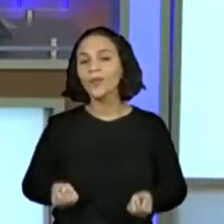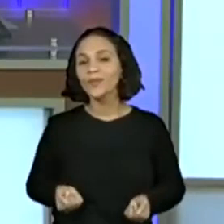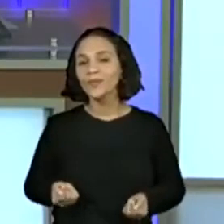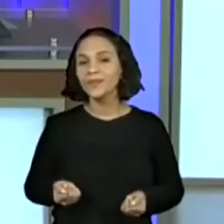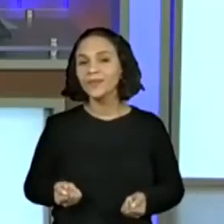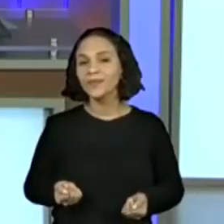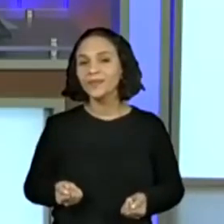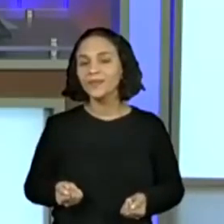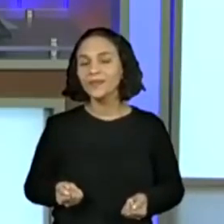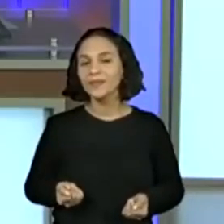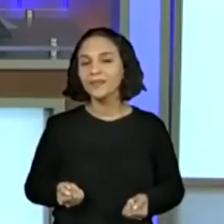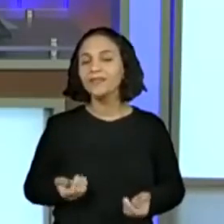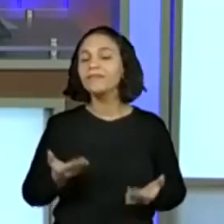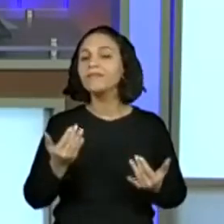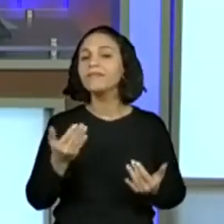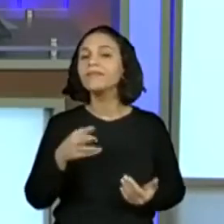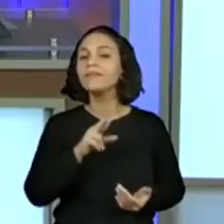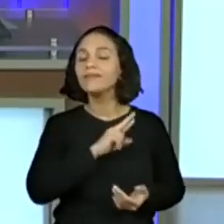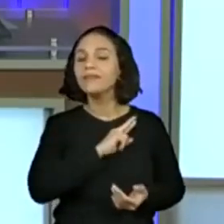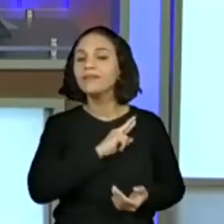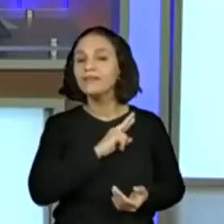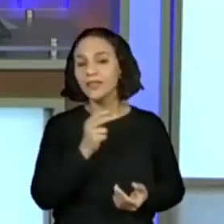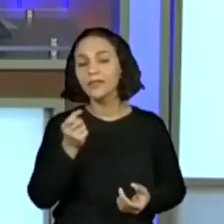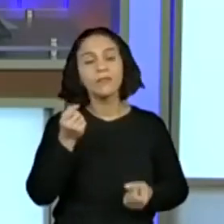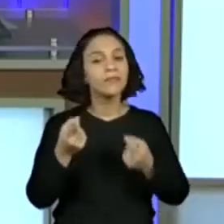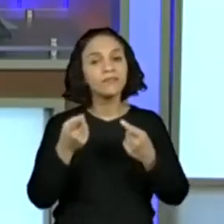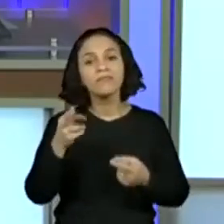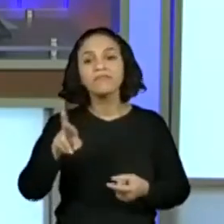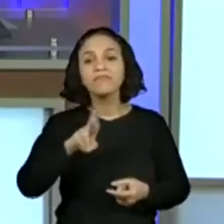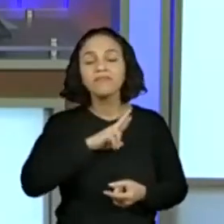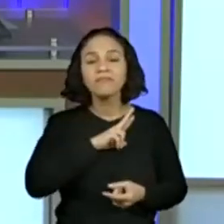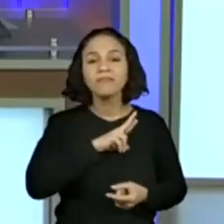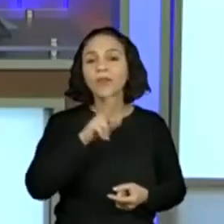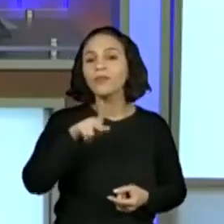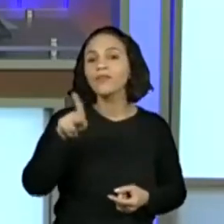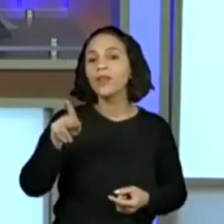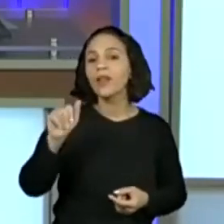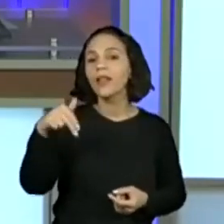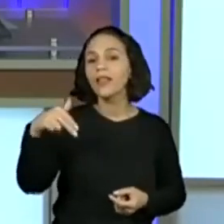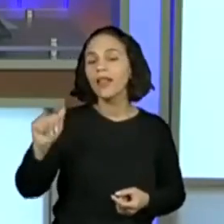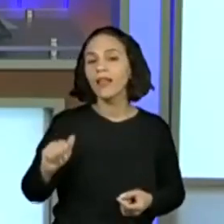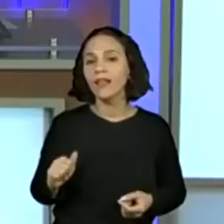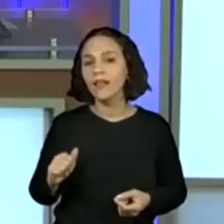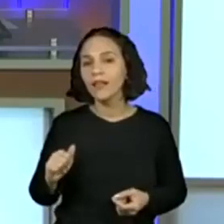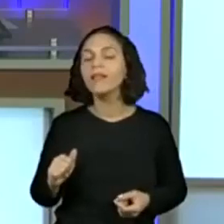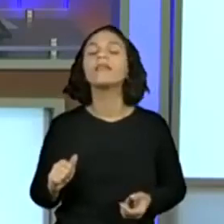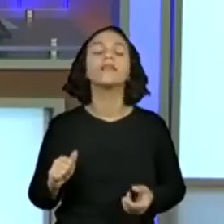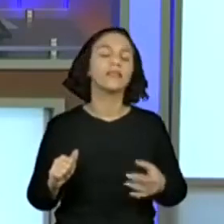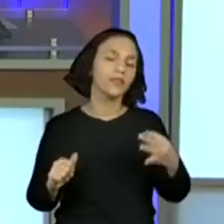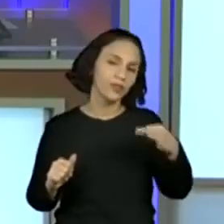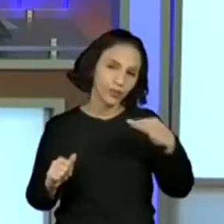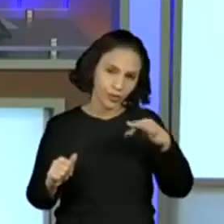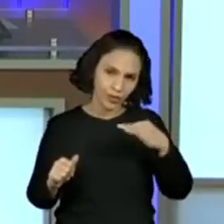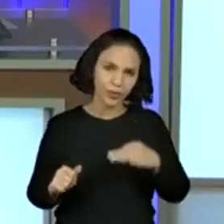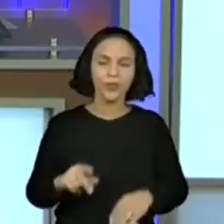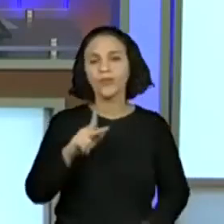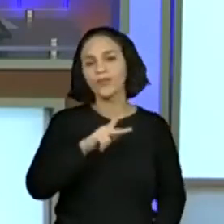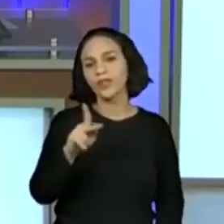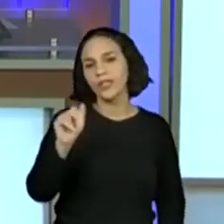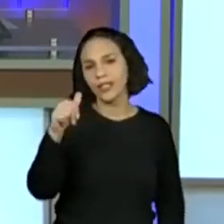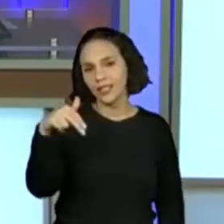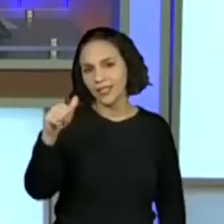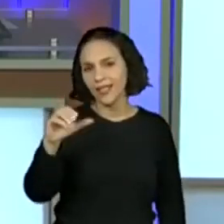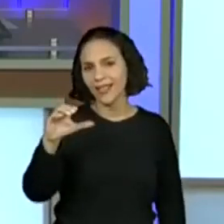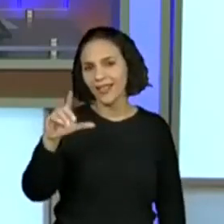E aí? Deixa eu ver aqui se tem alguém que me responde. Professora Ana Maria. Isso mesmo. Ó, a professora Ana Cláudia